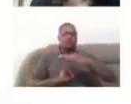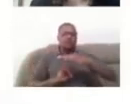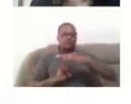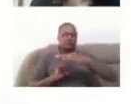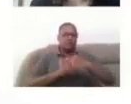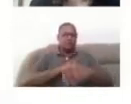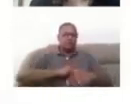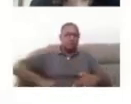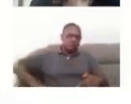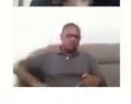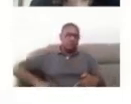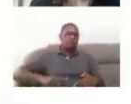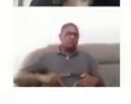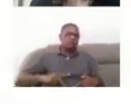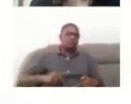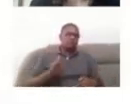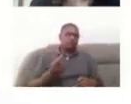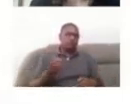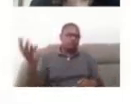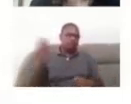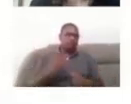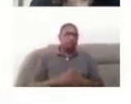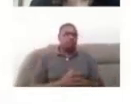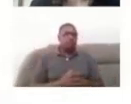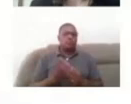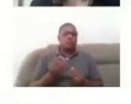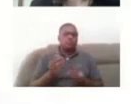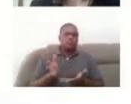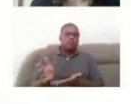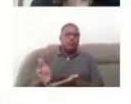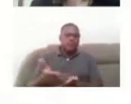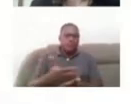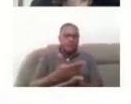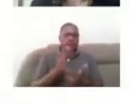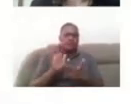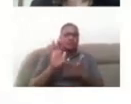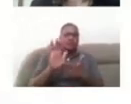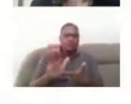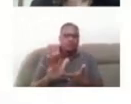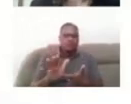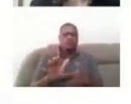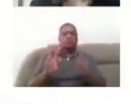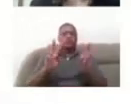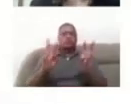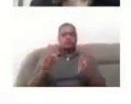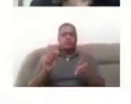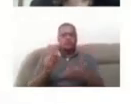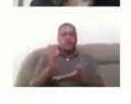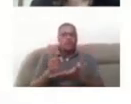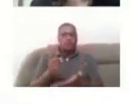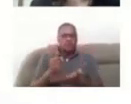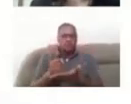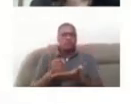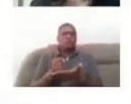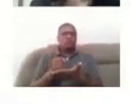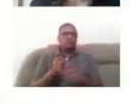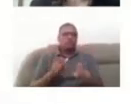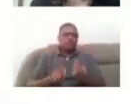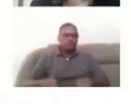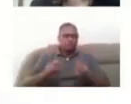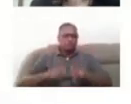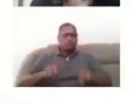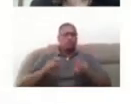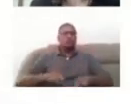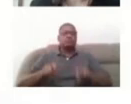enfrentado, né, muitos dados que ele trouxe aí com relação ao auxílio digital, a condição dos nossos